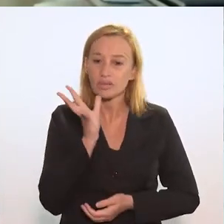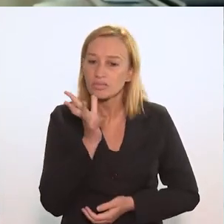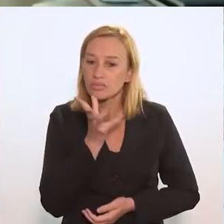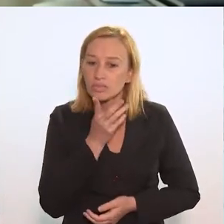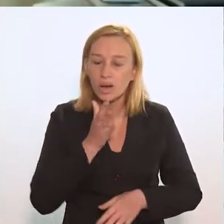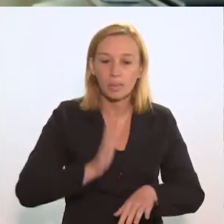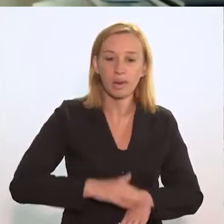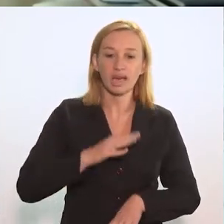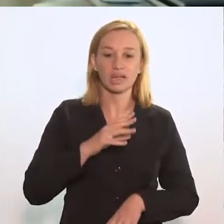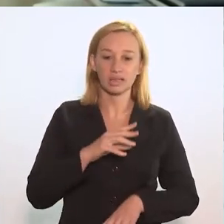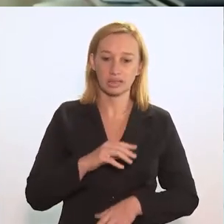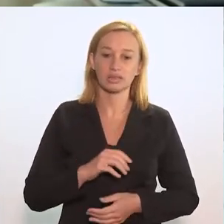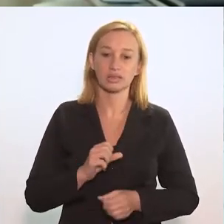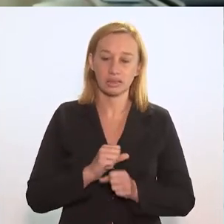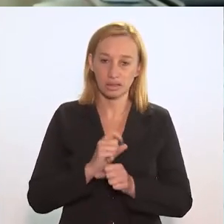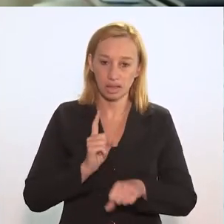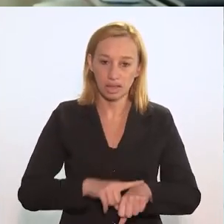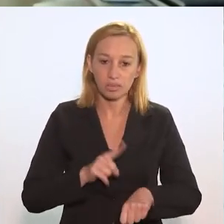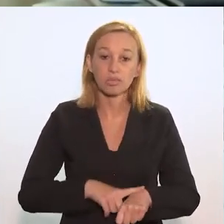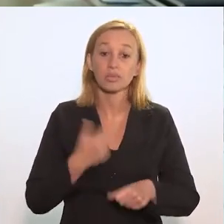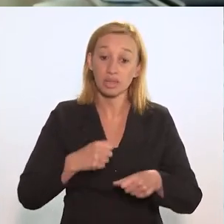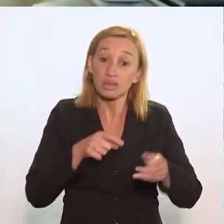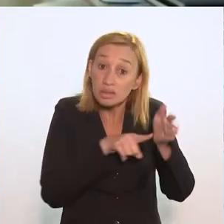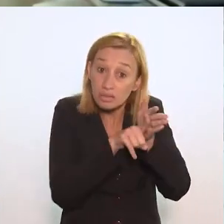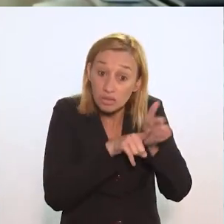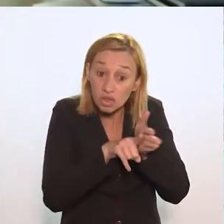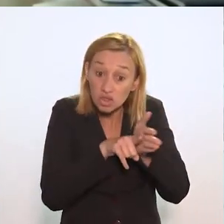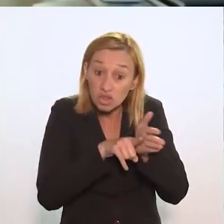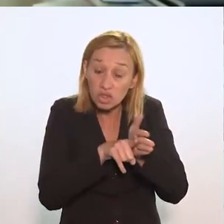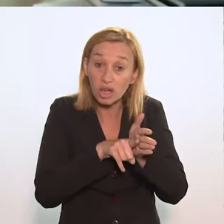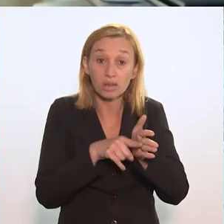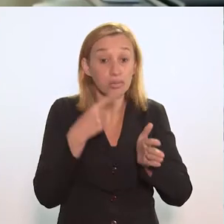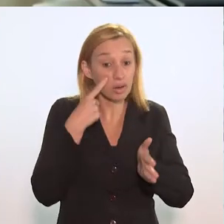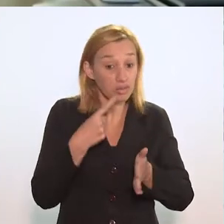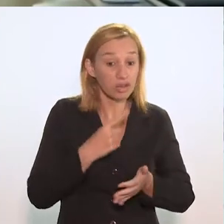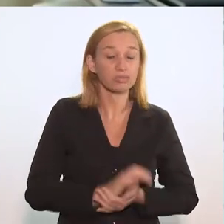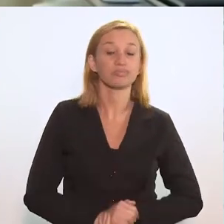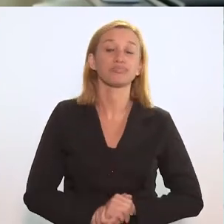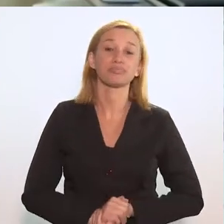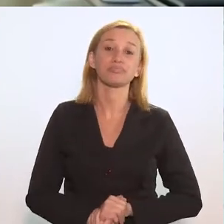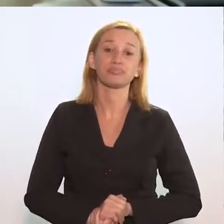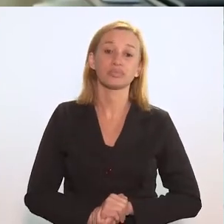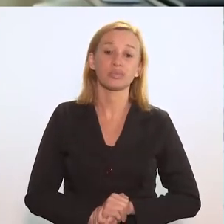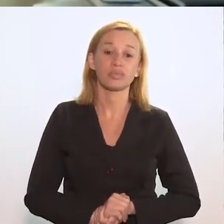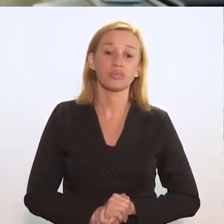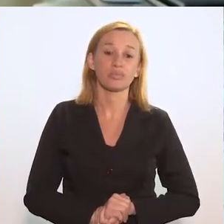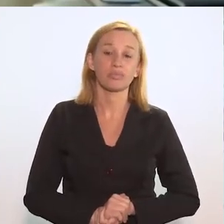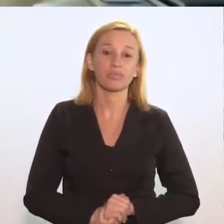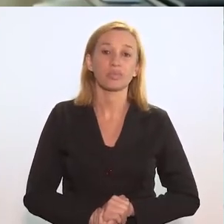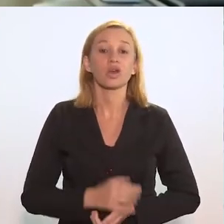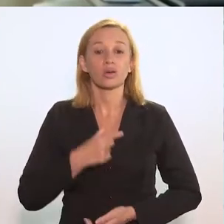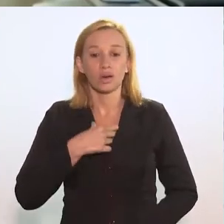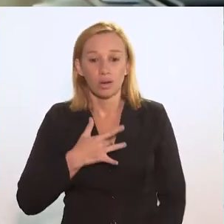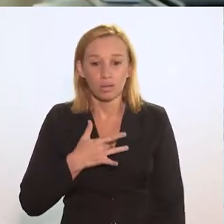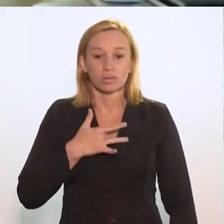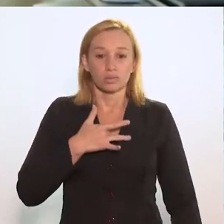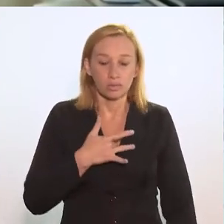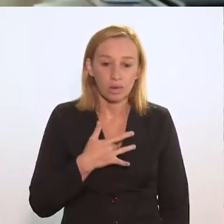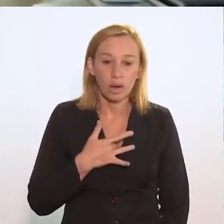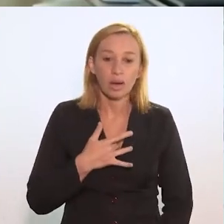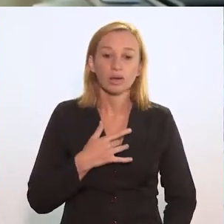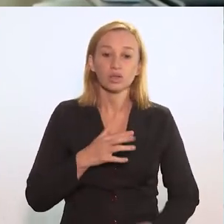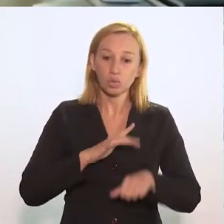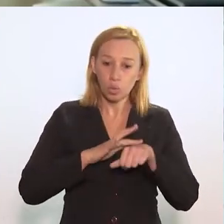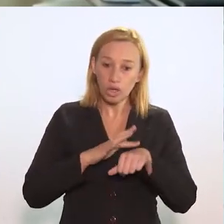que demore mais de três semanas, precisa ser investigado se ela tem ou não tuberculose. No entanto, a